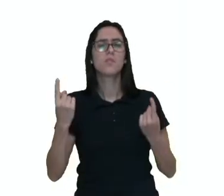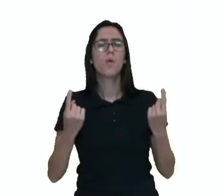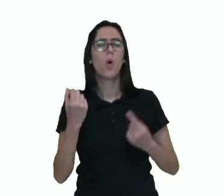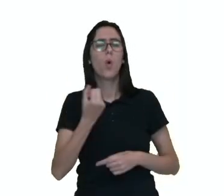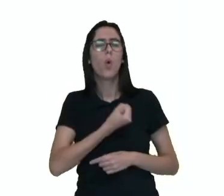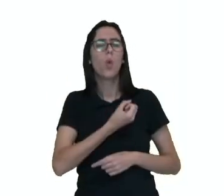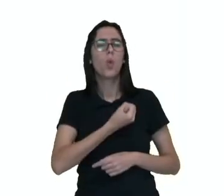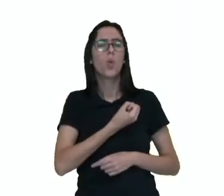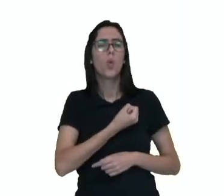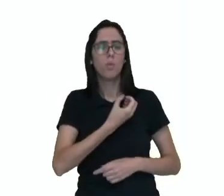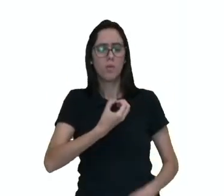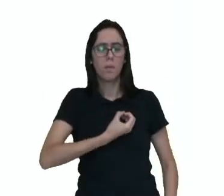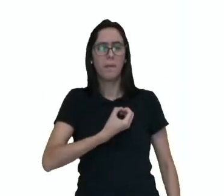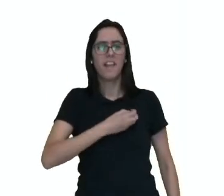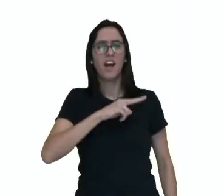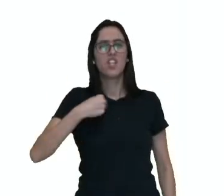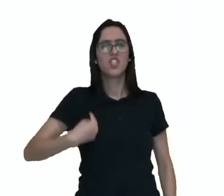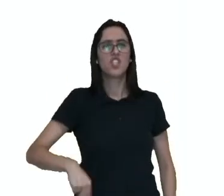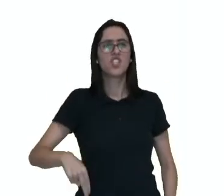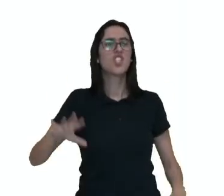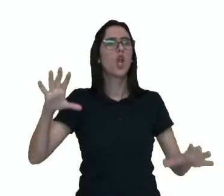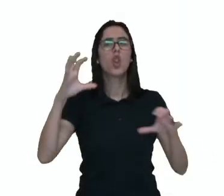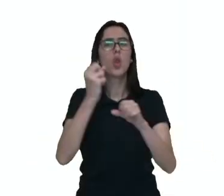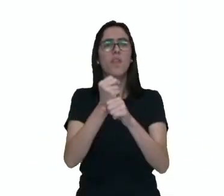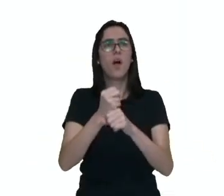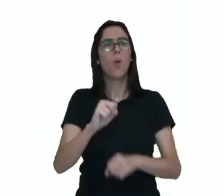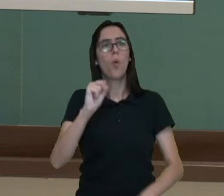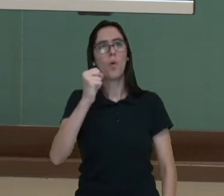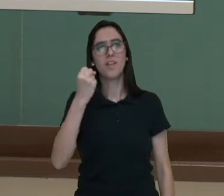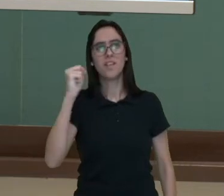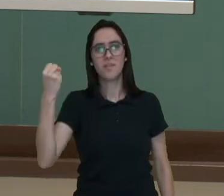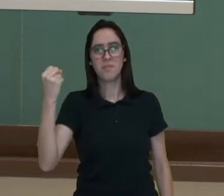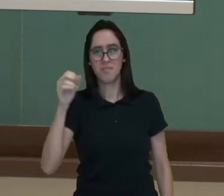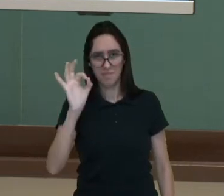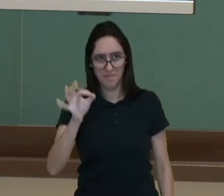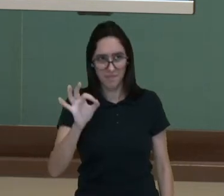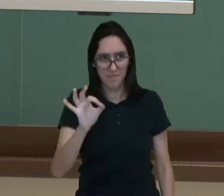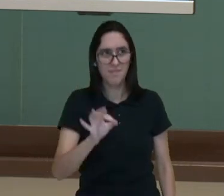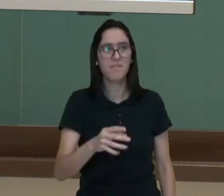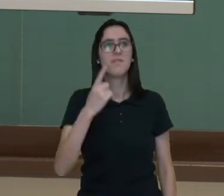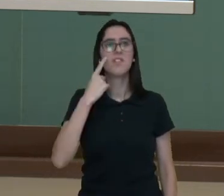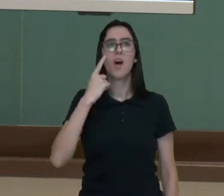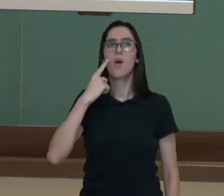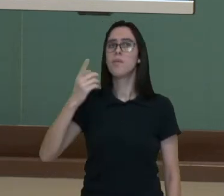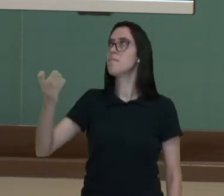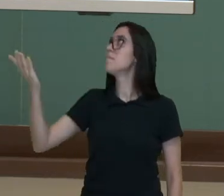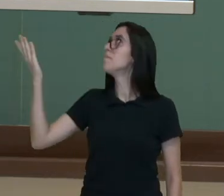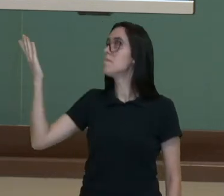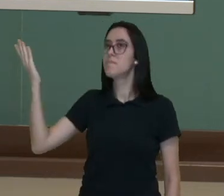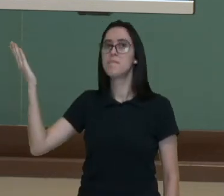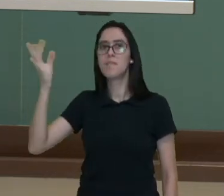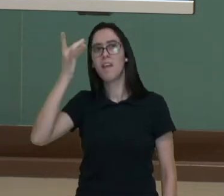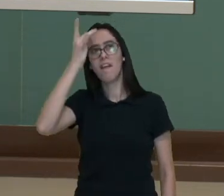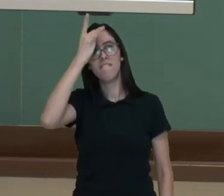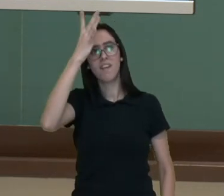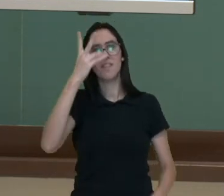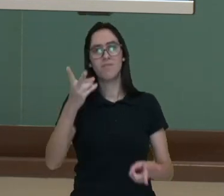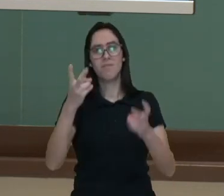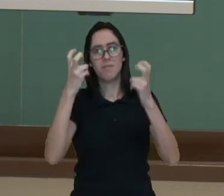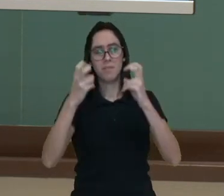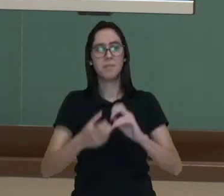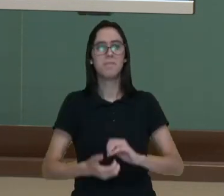conquistadas pela China? Vamos lá, 88, né? Tá vendo só? Olha ali, fica fácil de identificar, né?